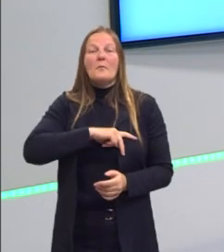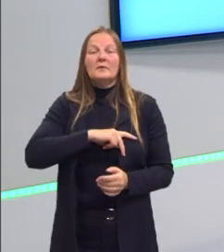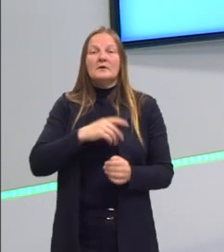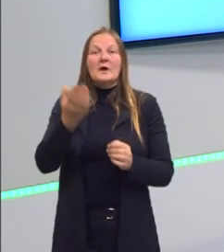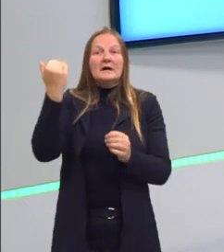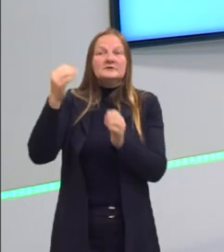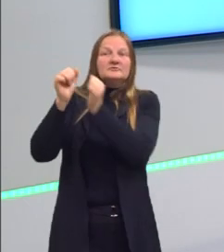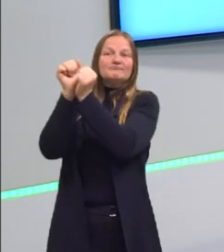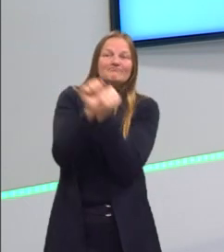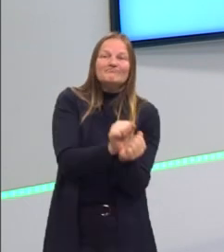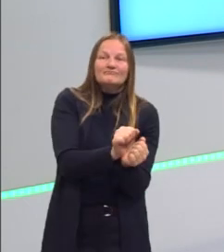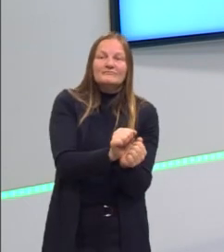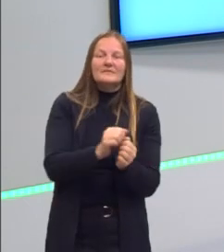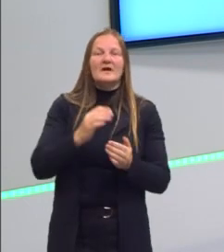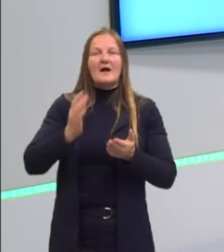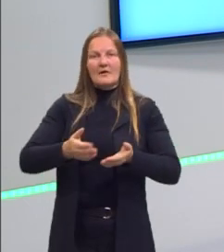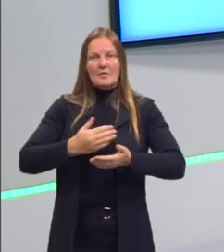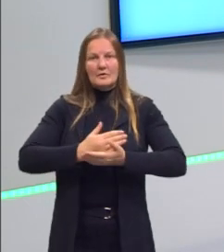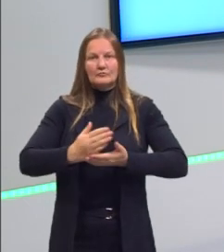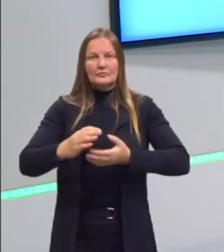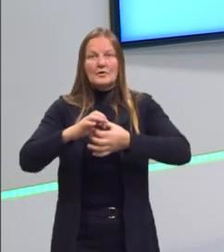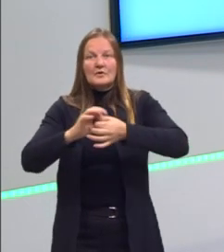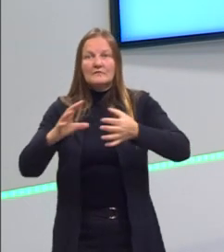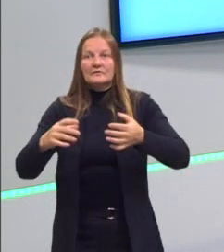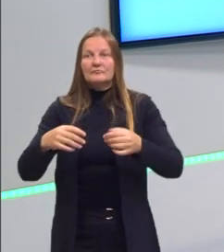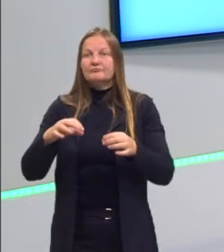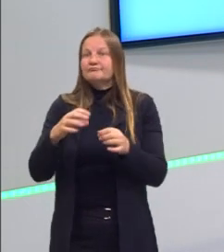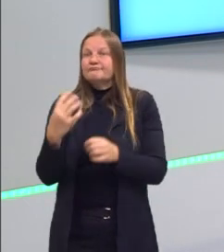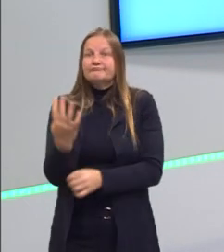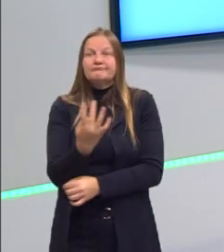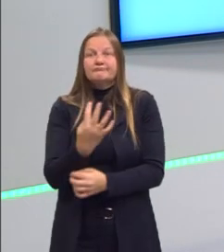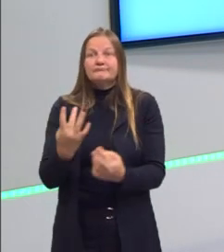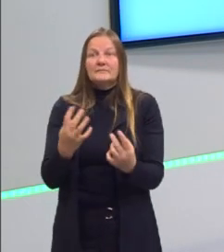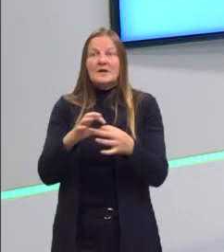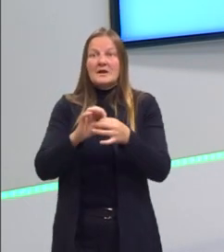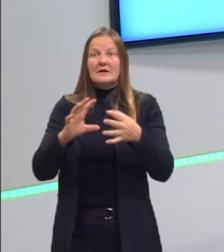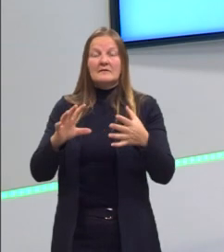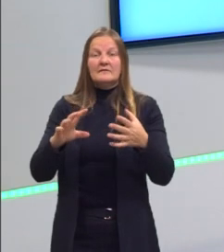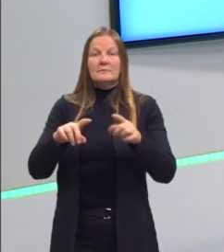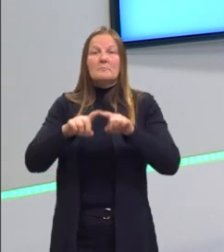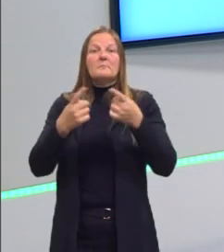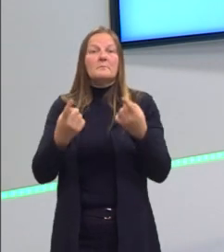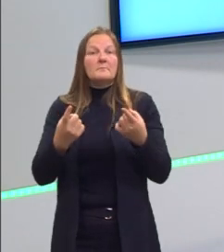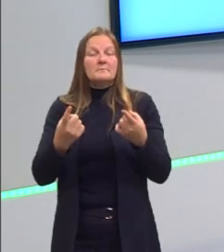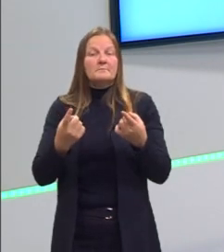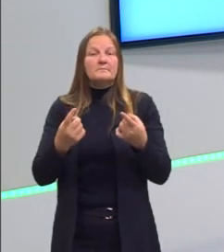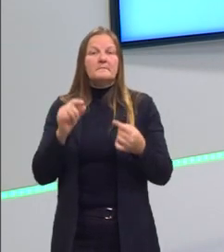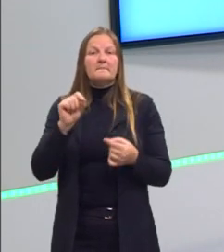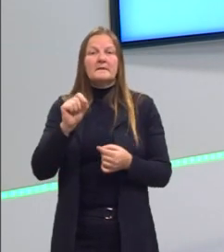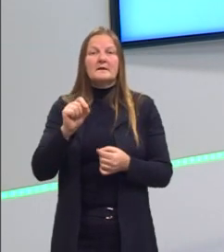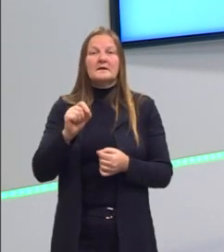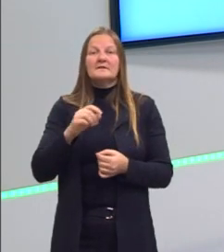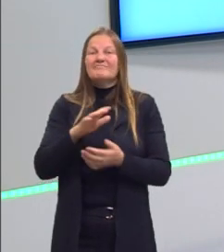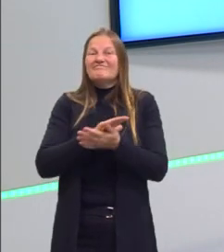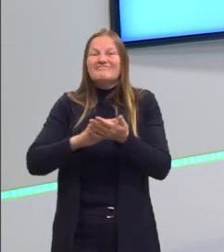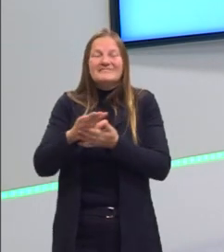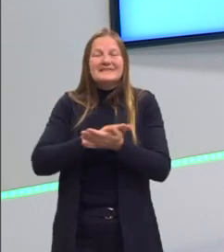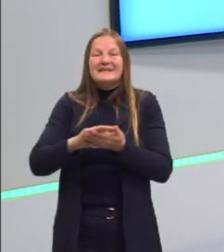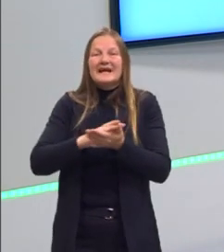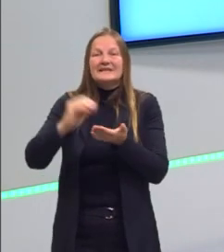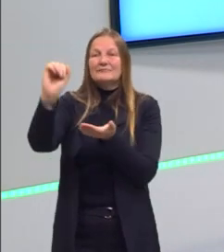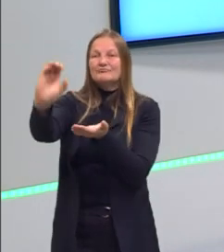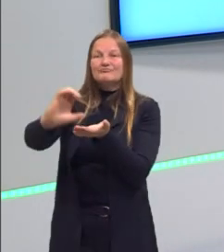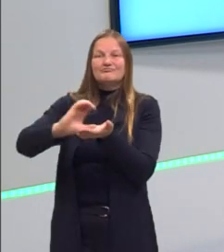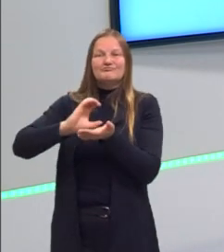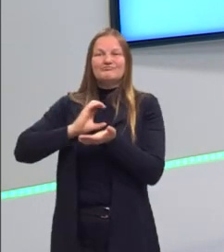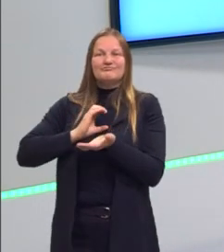escravizada, que agora estava liberada dessa exploração, dessa violência. Eles não receberam nenhuma indenização